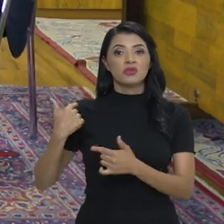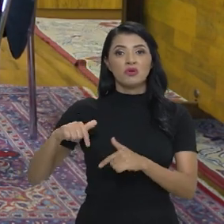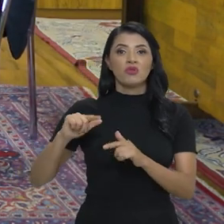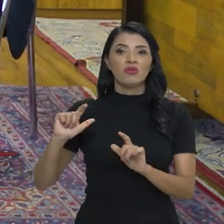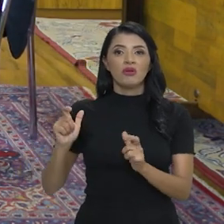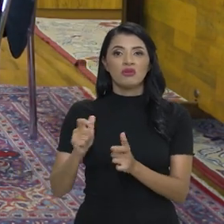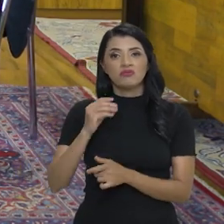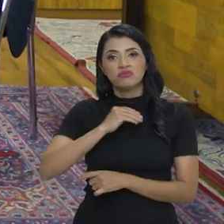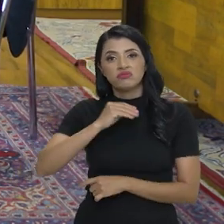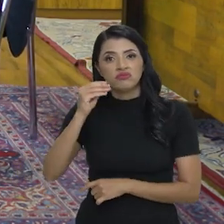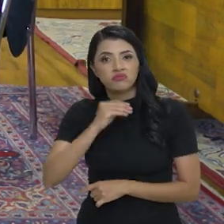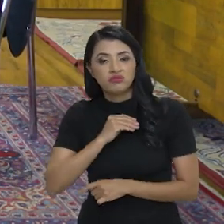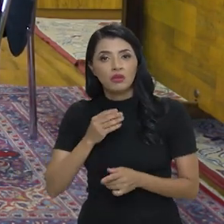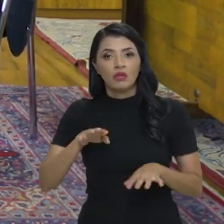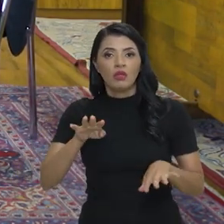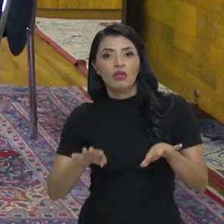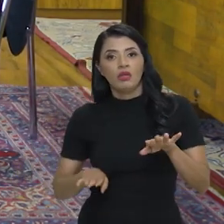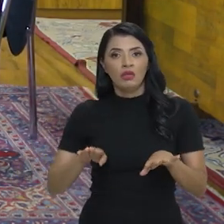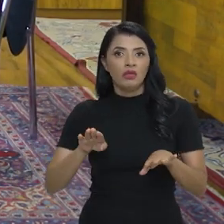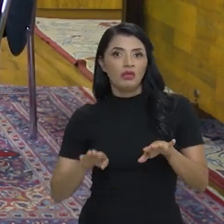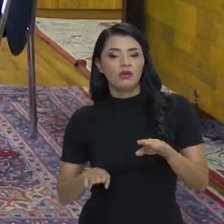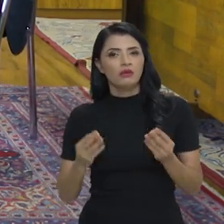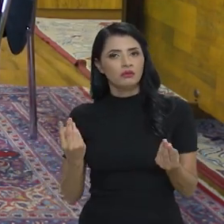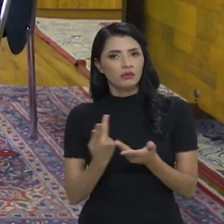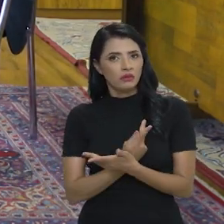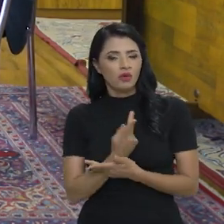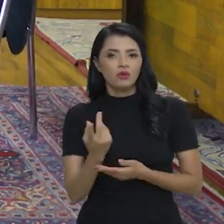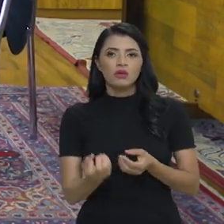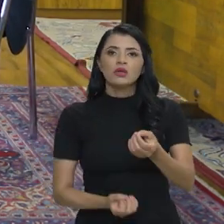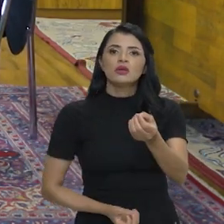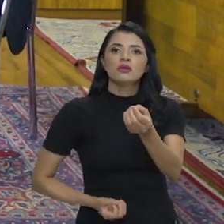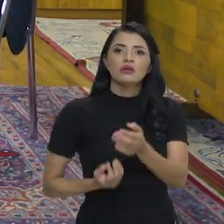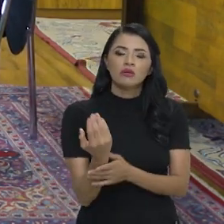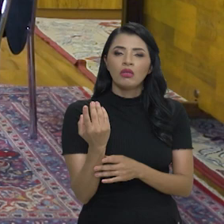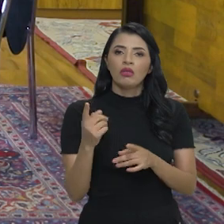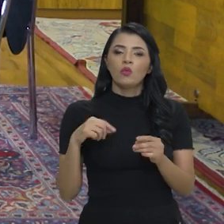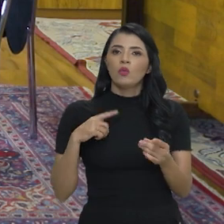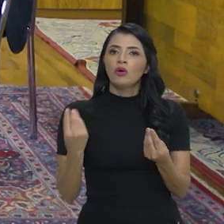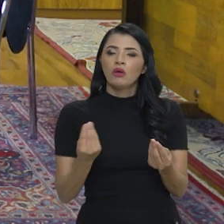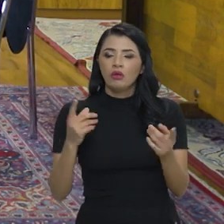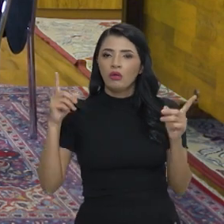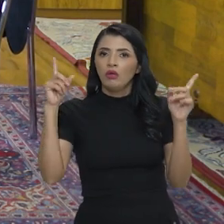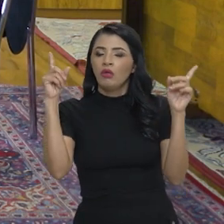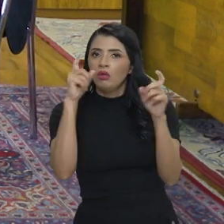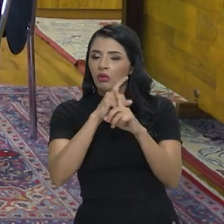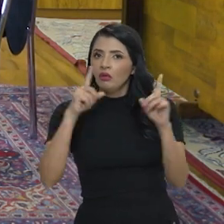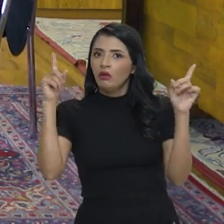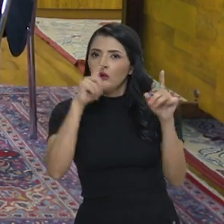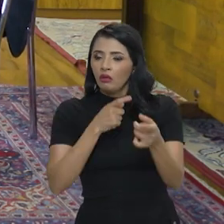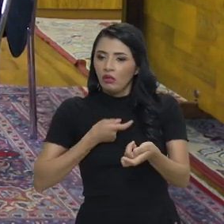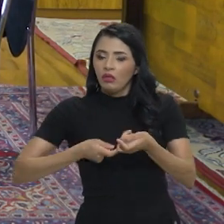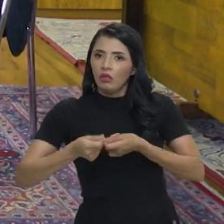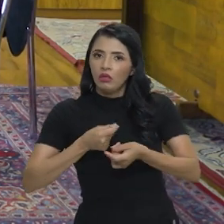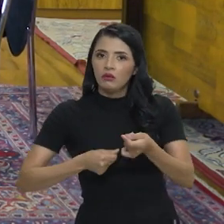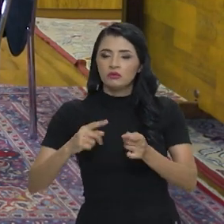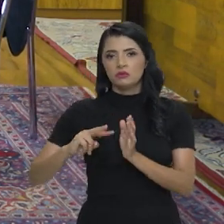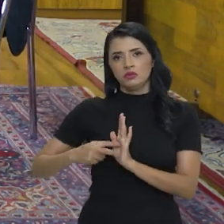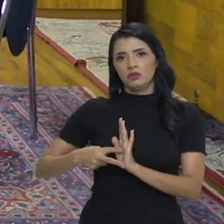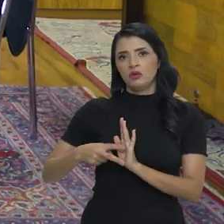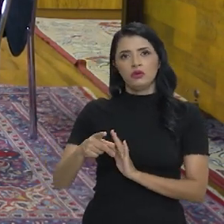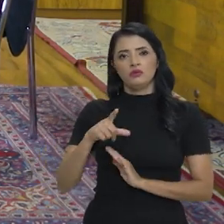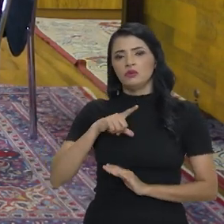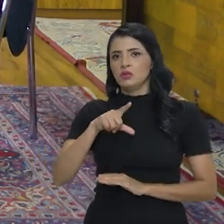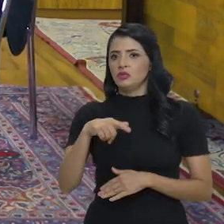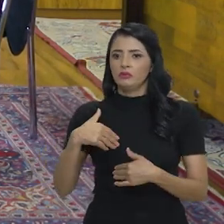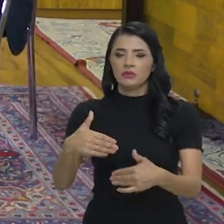trabalhadores, criando um desequilíbrio entre as partes, e criar dificuldade do custeio das finanças dos